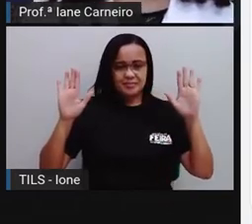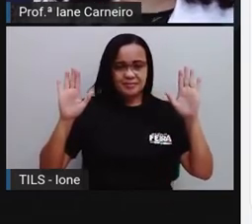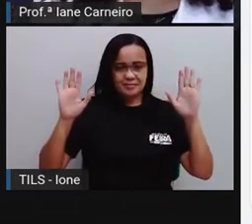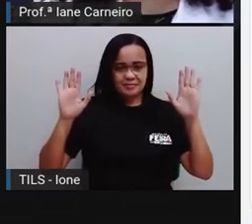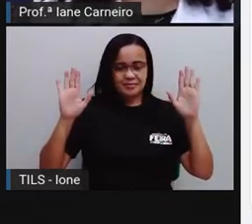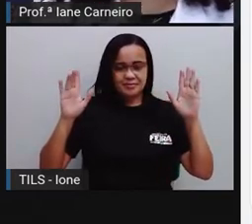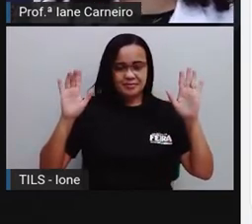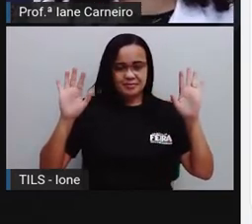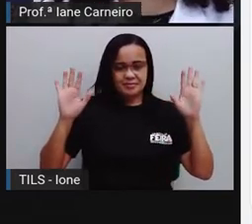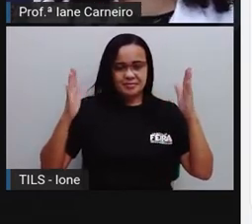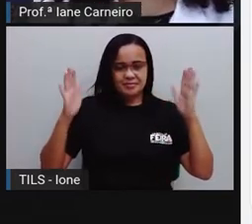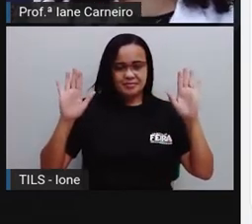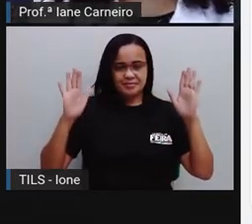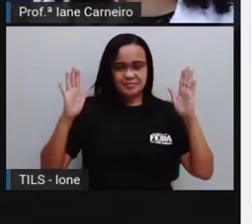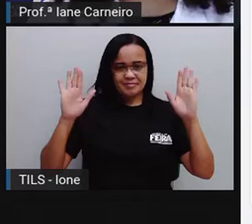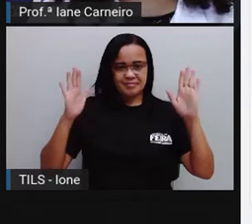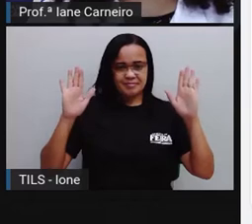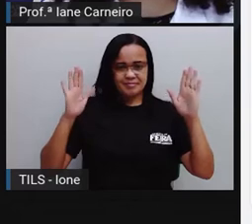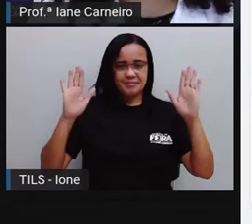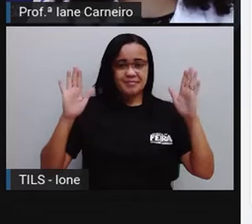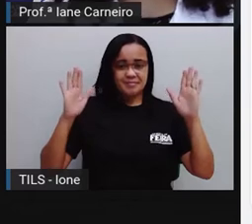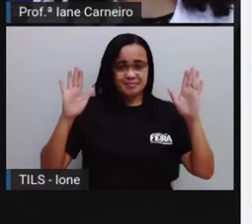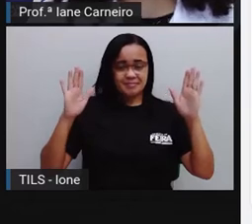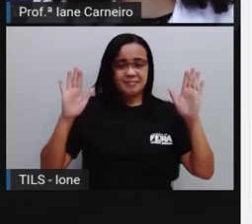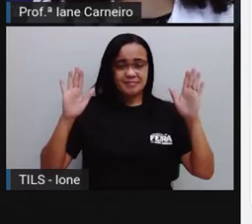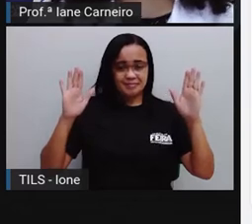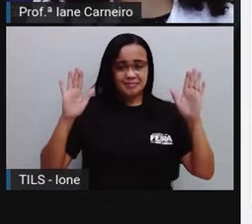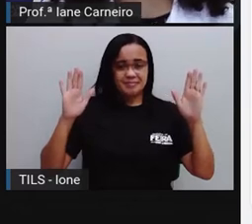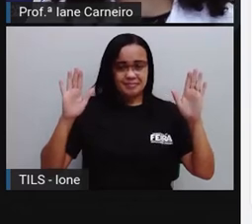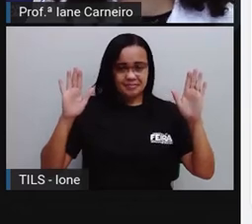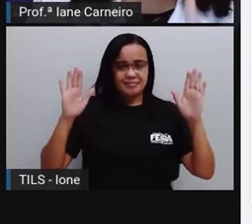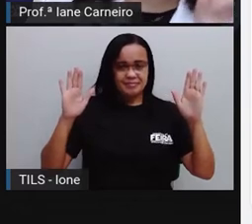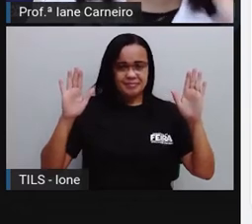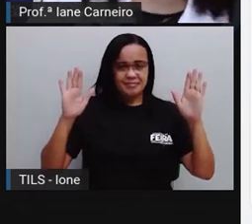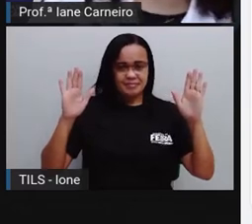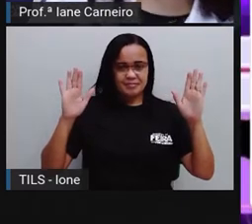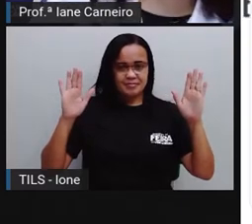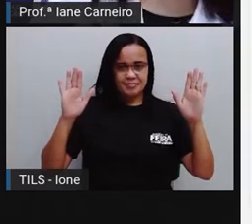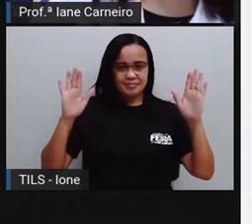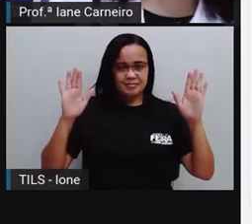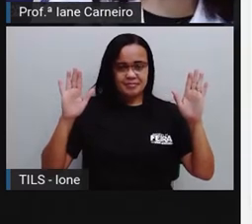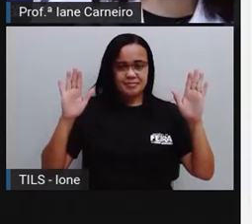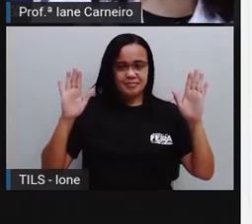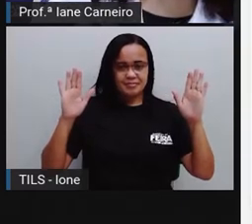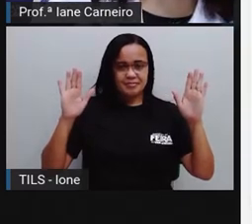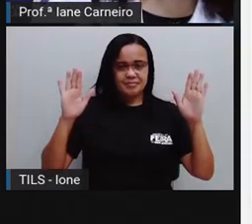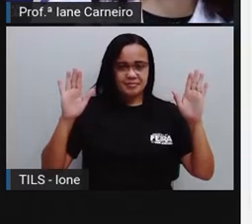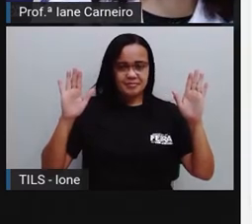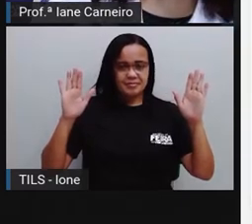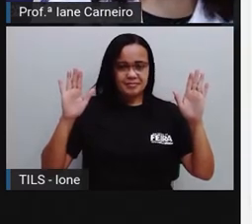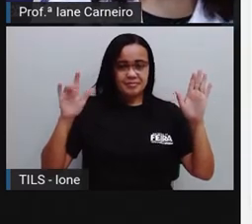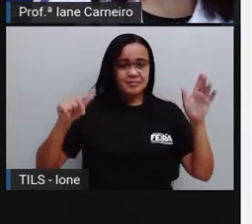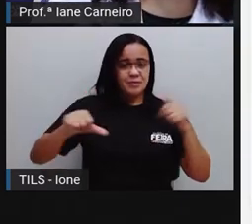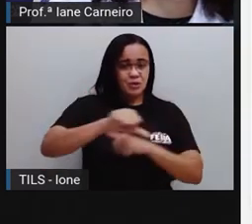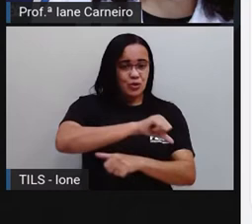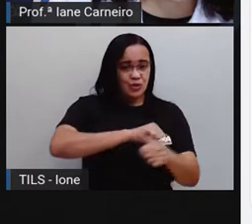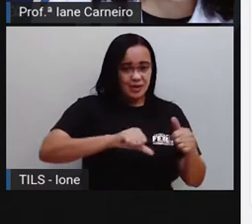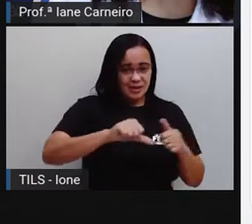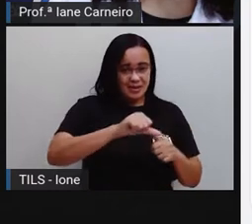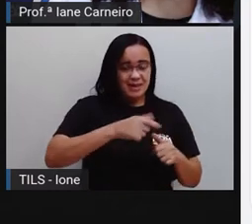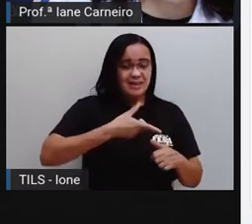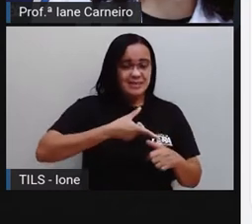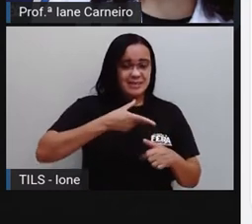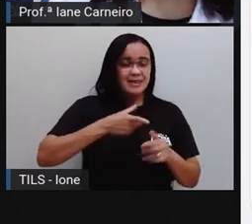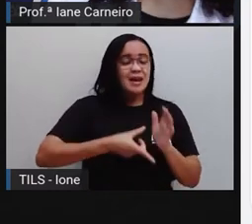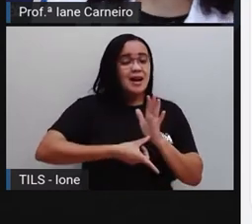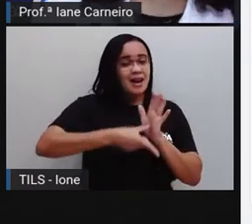Então, a luva, as nossas duas mãos direitas estão na mesma posição. Antes estava trocado, ó. Percebeu o amarelo